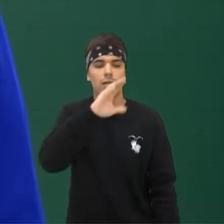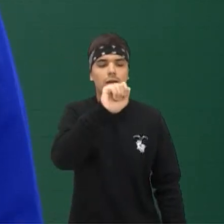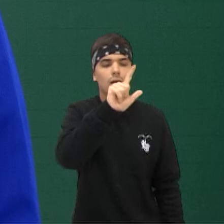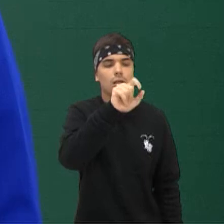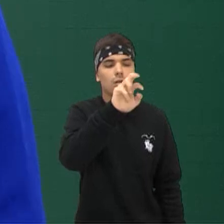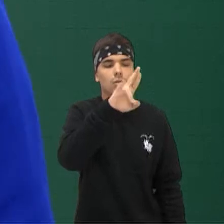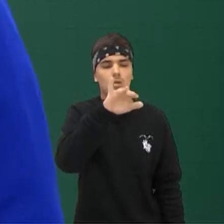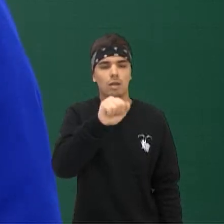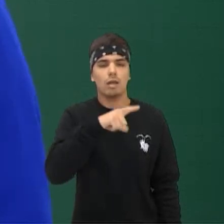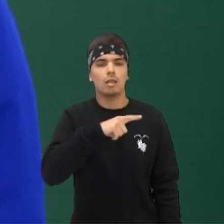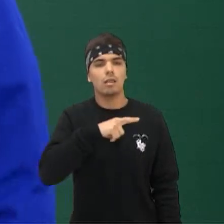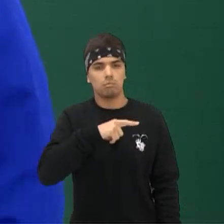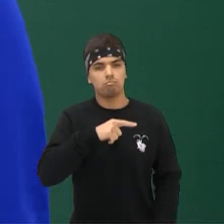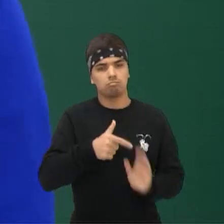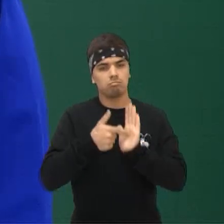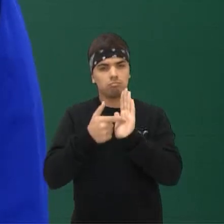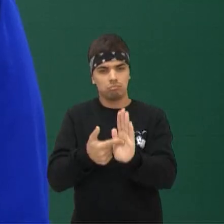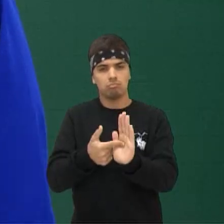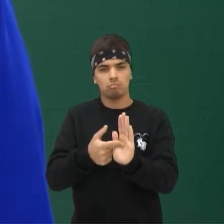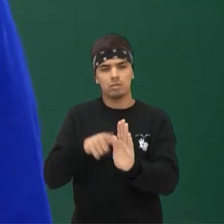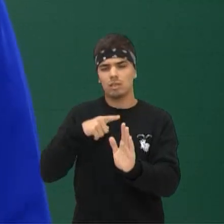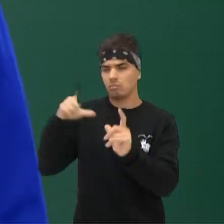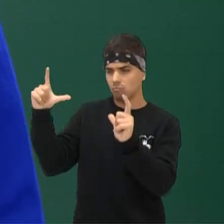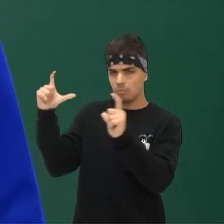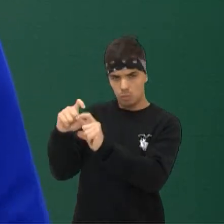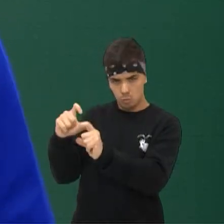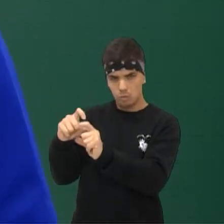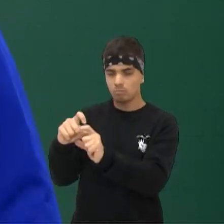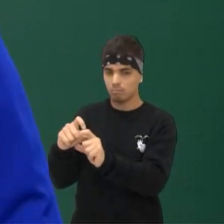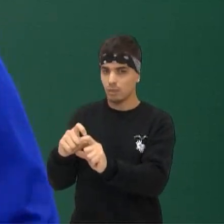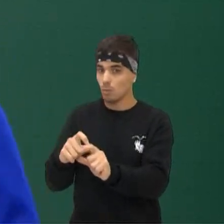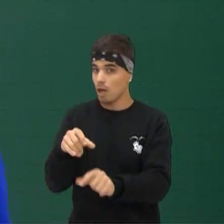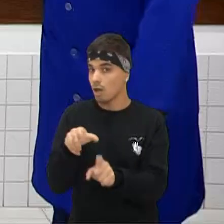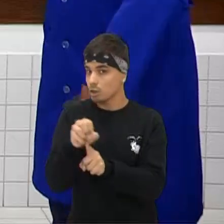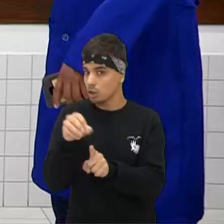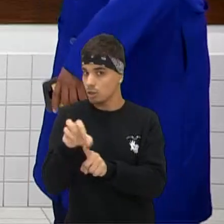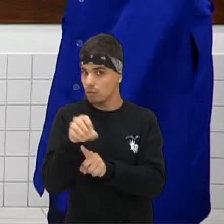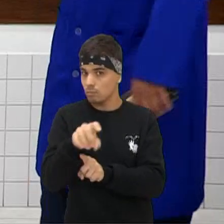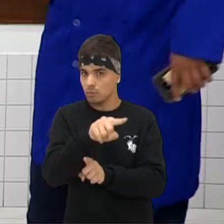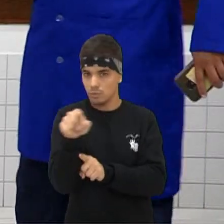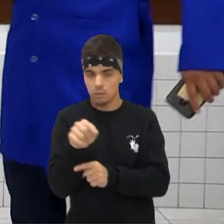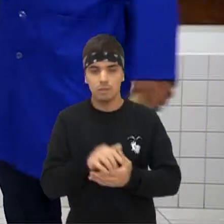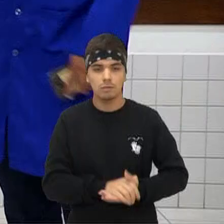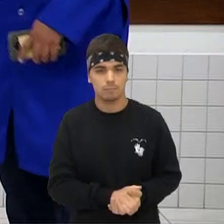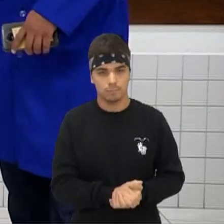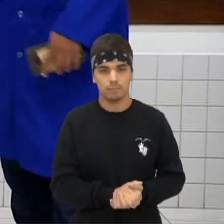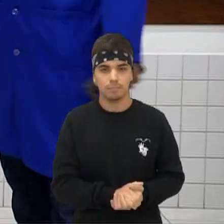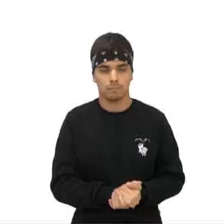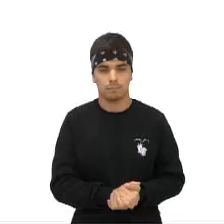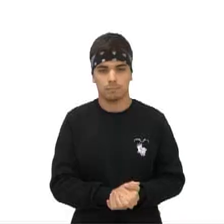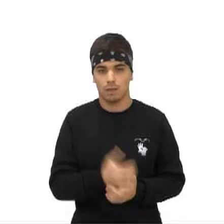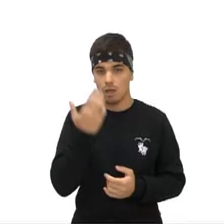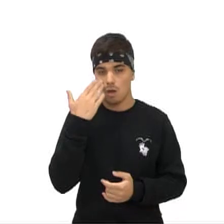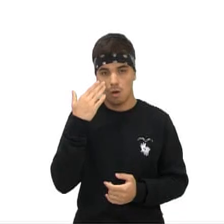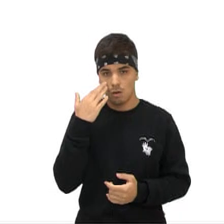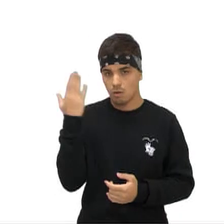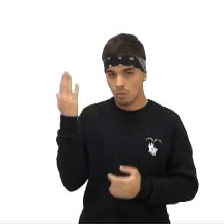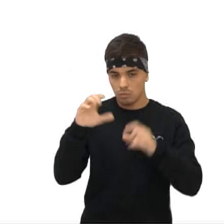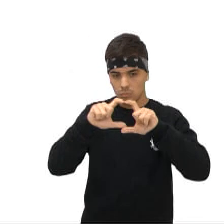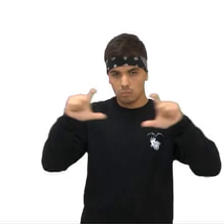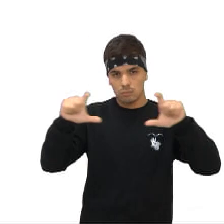exemplo Que é uma definição que você tem onde ela é passada de forma minúscula Beleza? Fica a dica pra vocês aí Sempre E vamos lá As equaçõezinhas